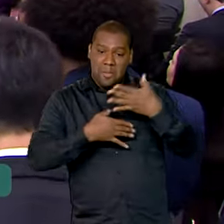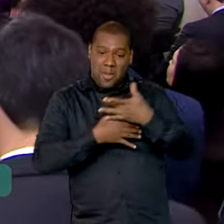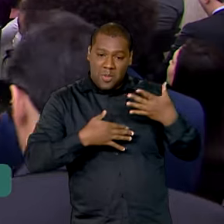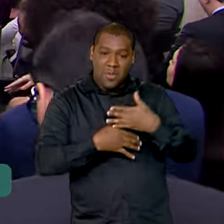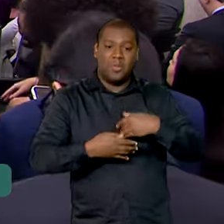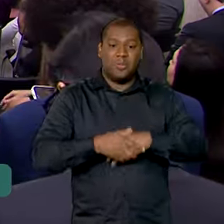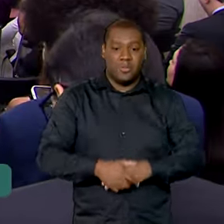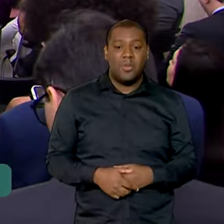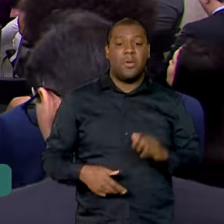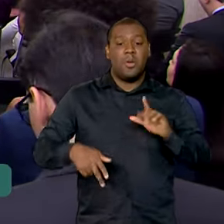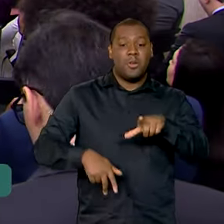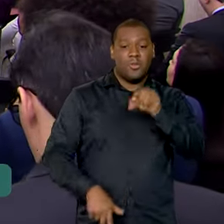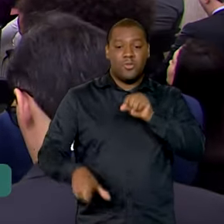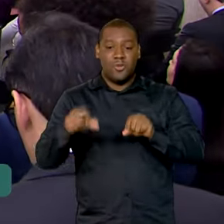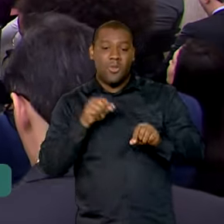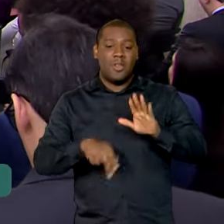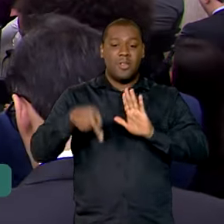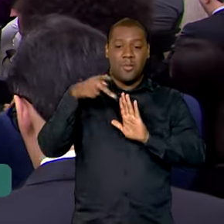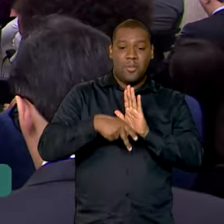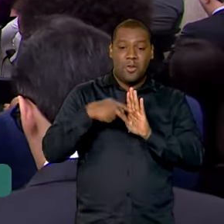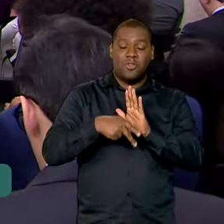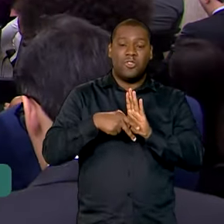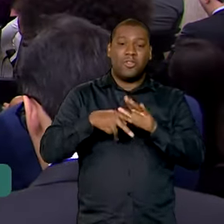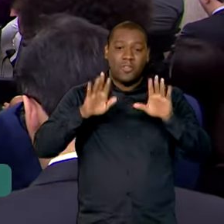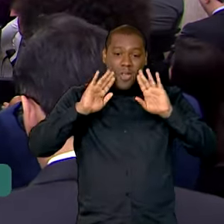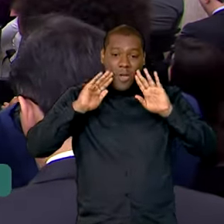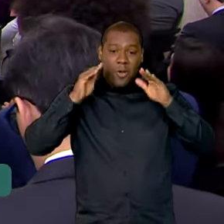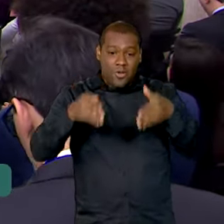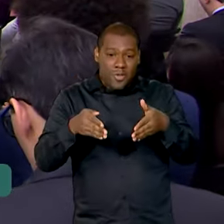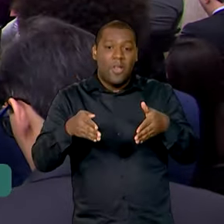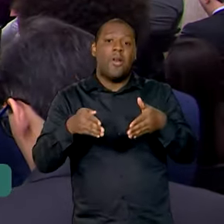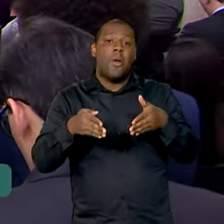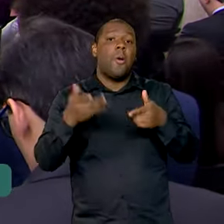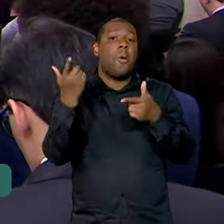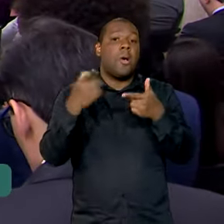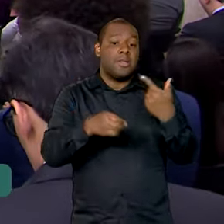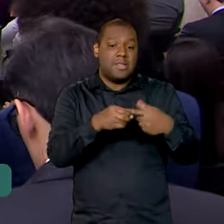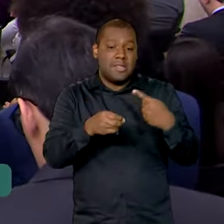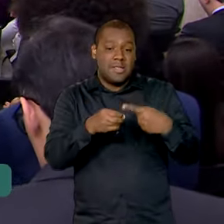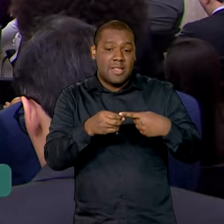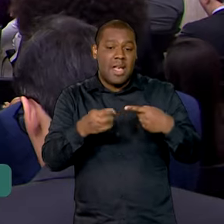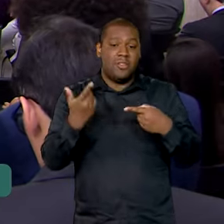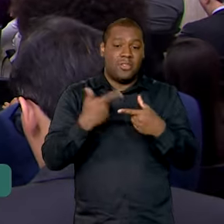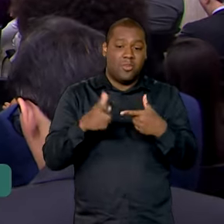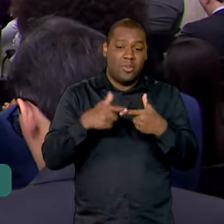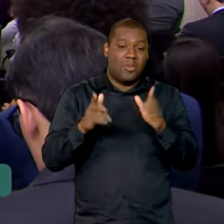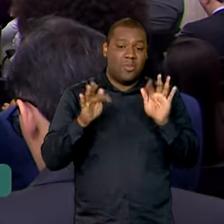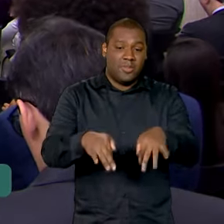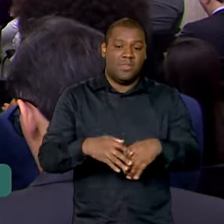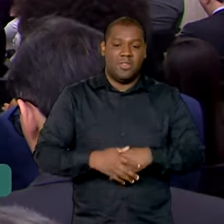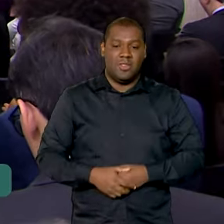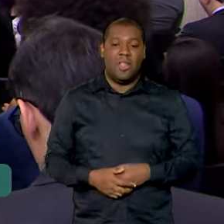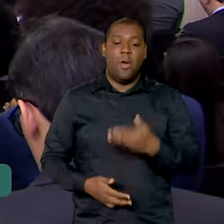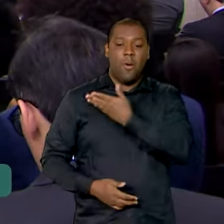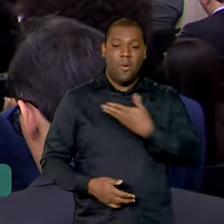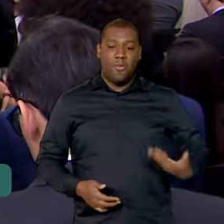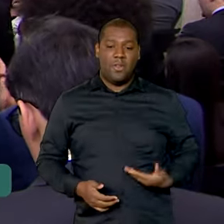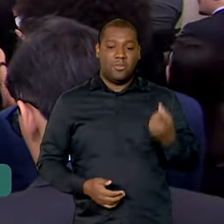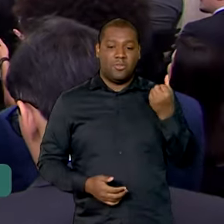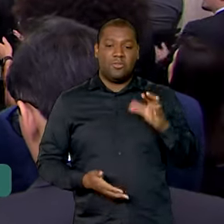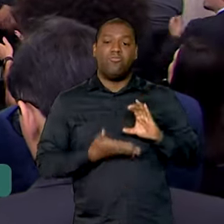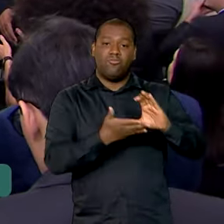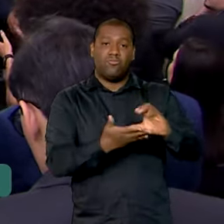já que os projetos selecionados estão dedicados a resolver problemas urbanos. Com mais de R 18 bilhões em